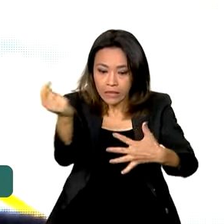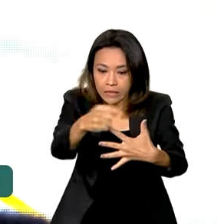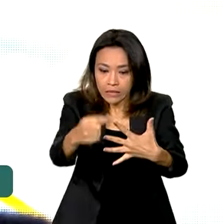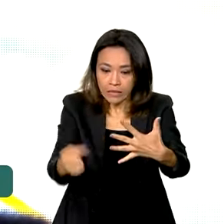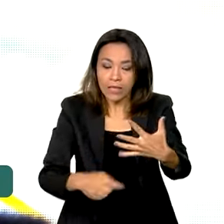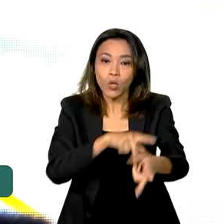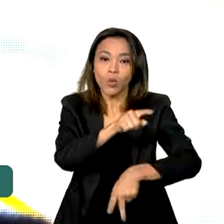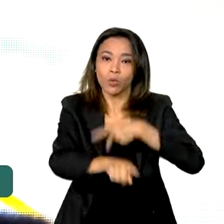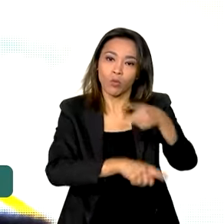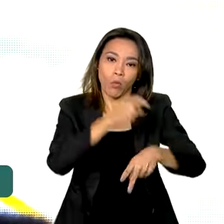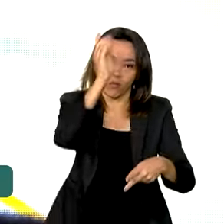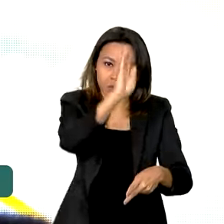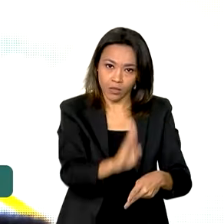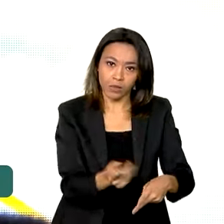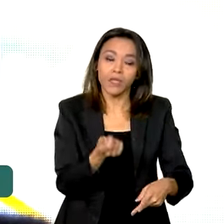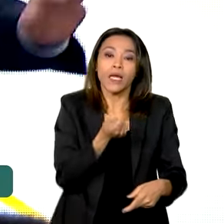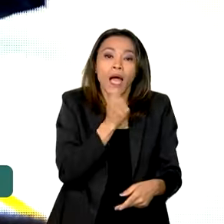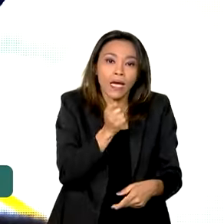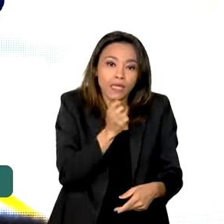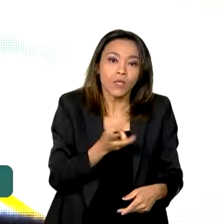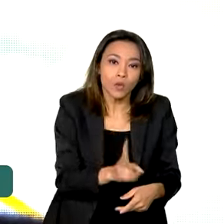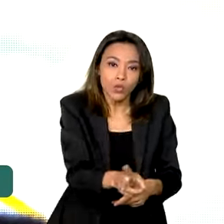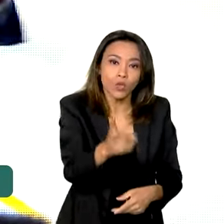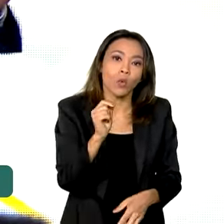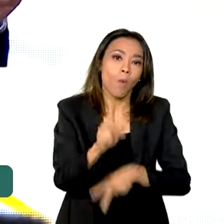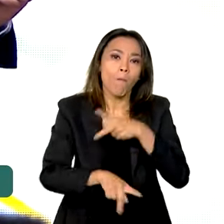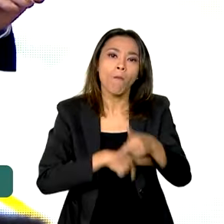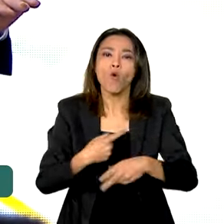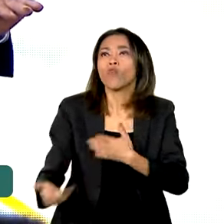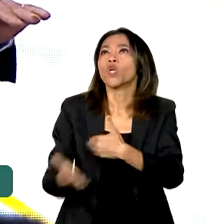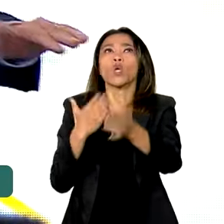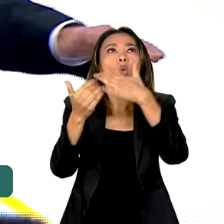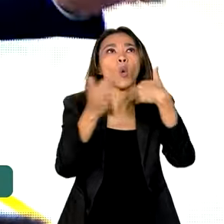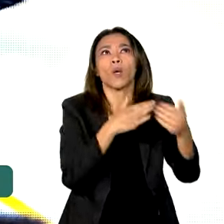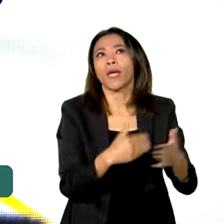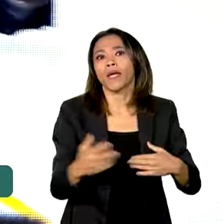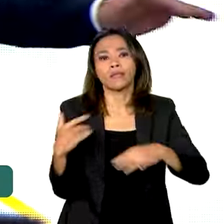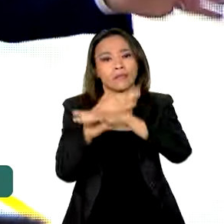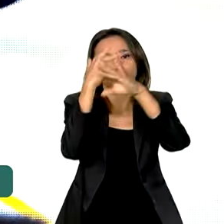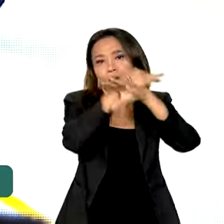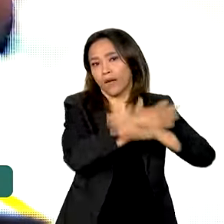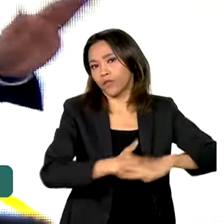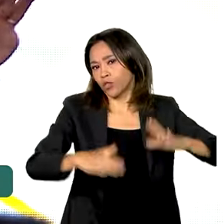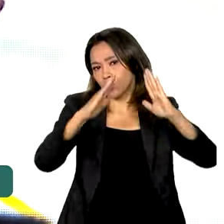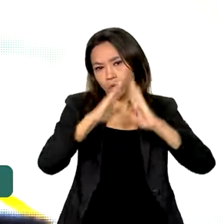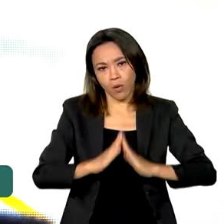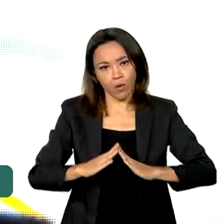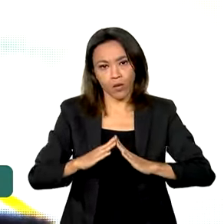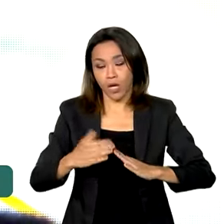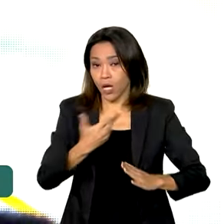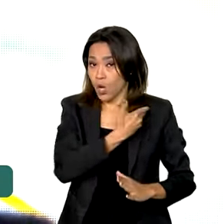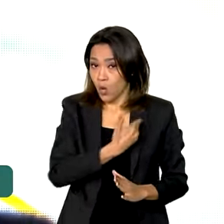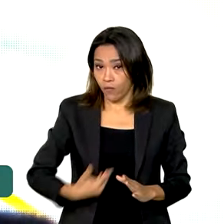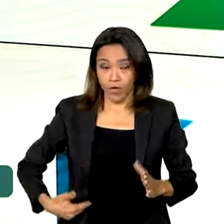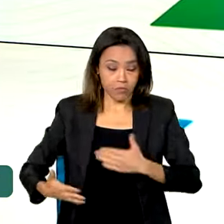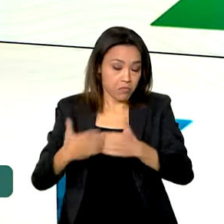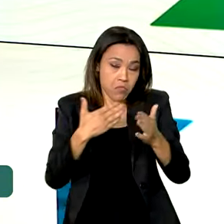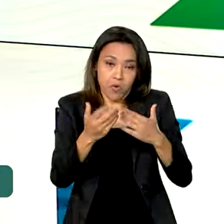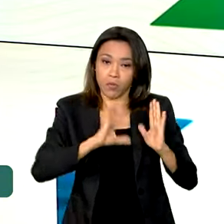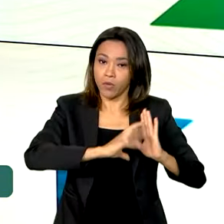brasileiro que continua sendo o povo em qualquer cidade que ele mora, governado por qualquer partido político.